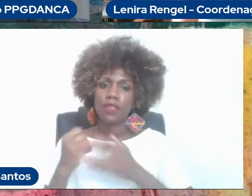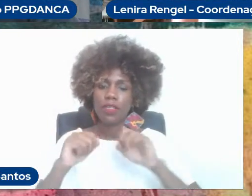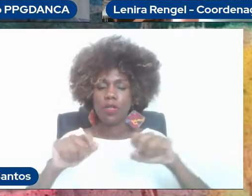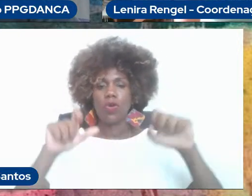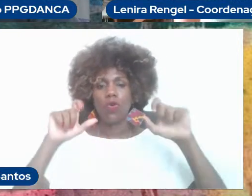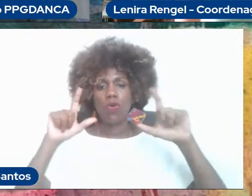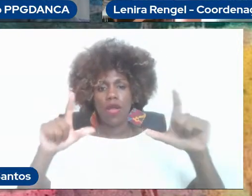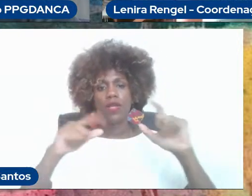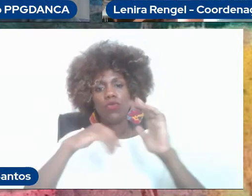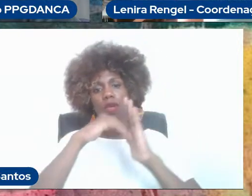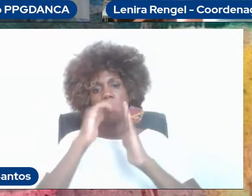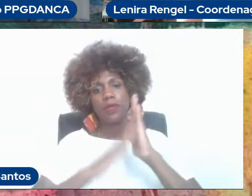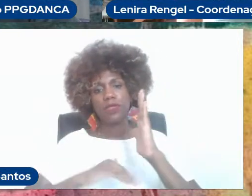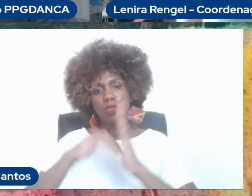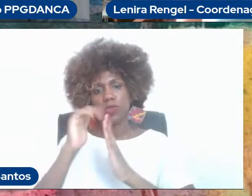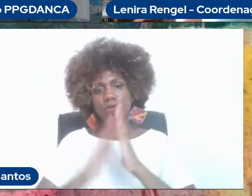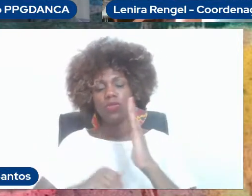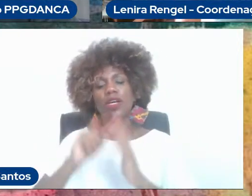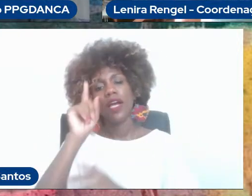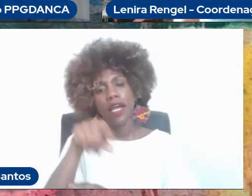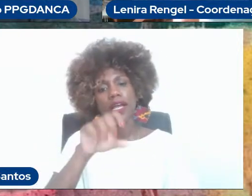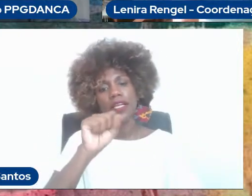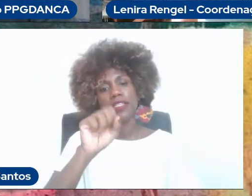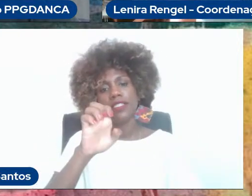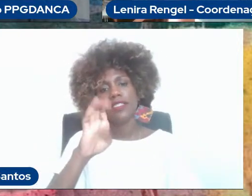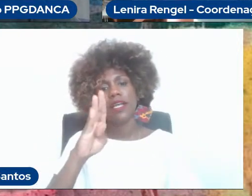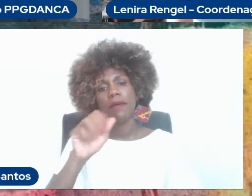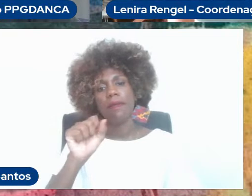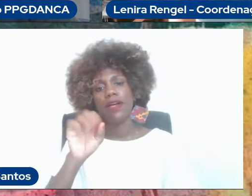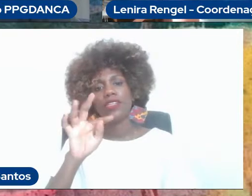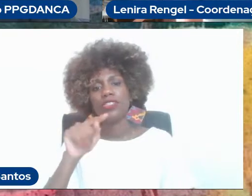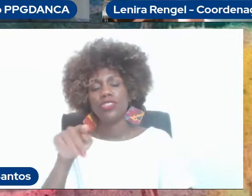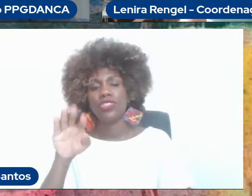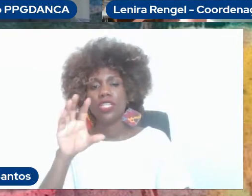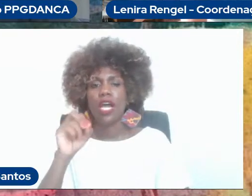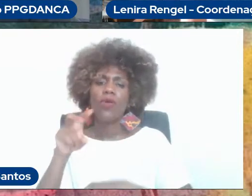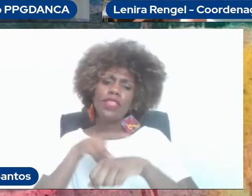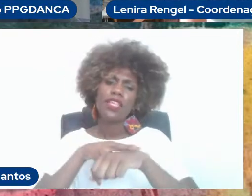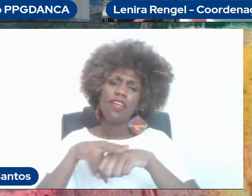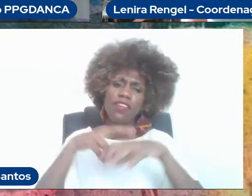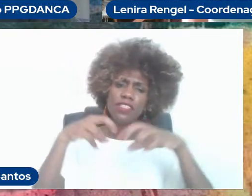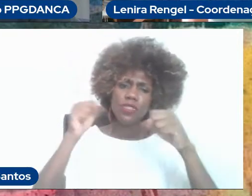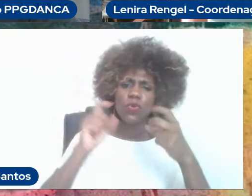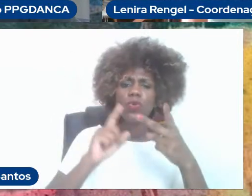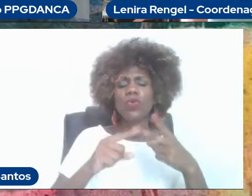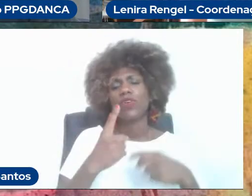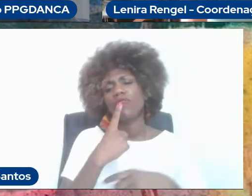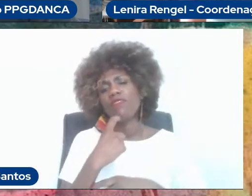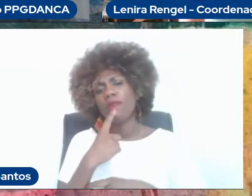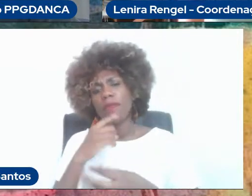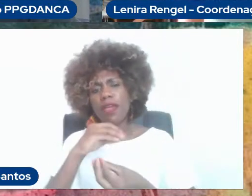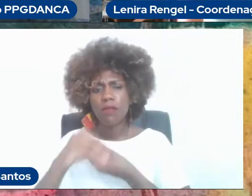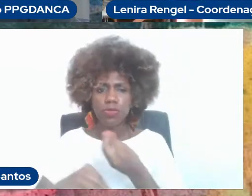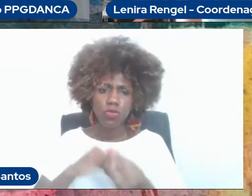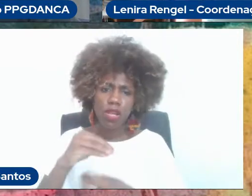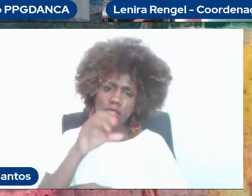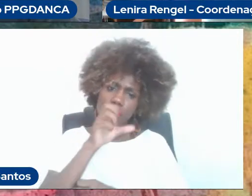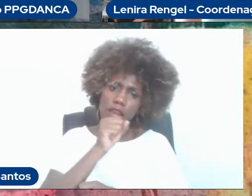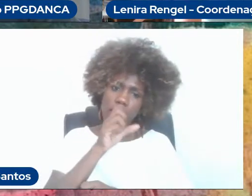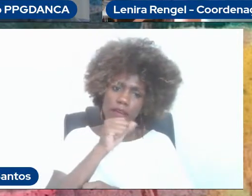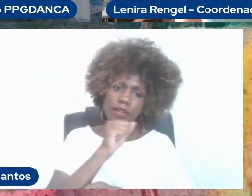uma pintura do artista Sebastião Maria em verde escuro, vermelho, escuro, laranja.